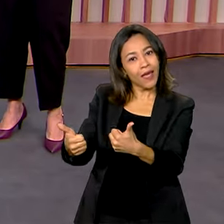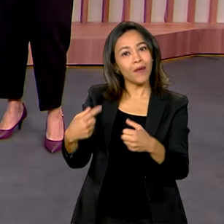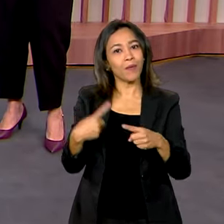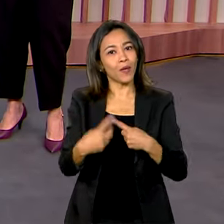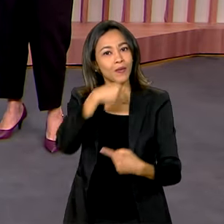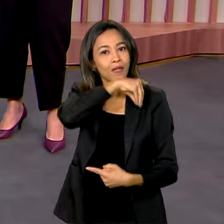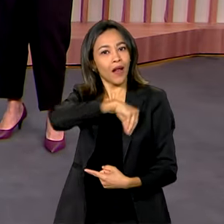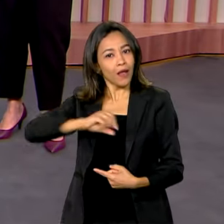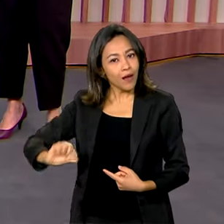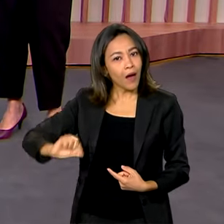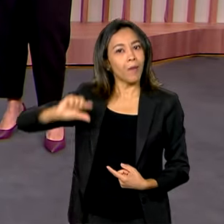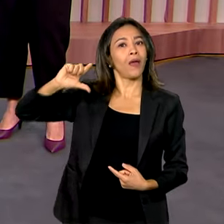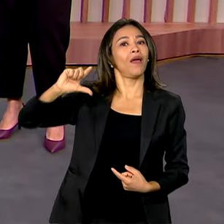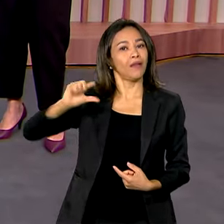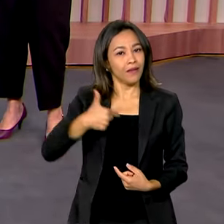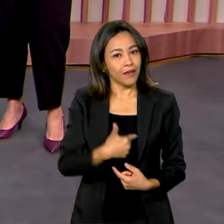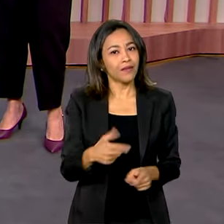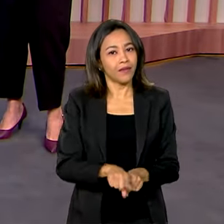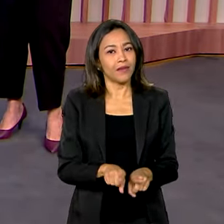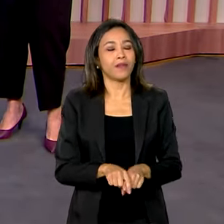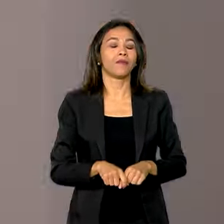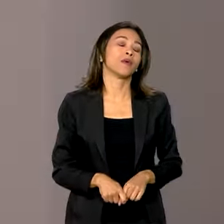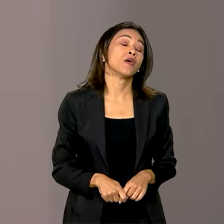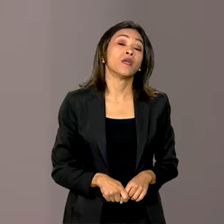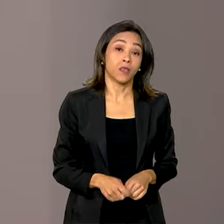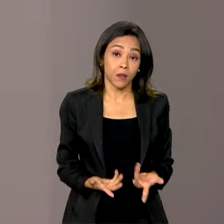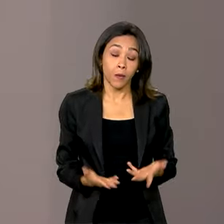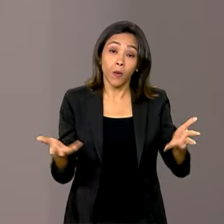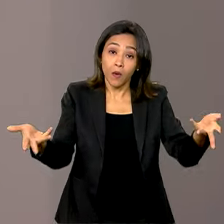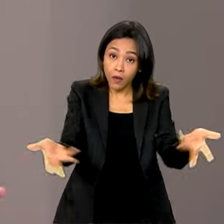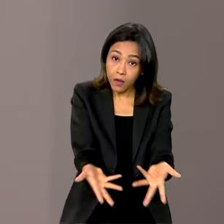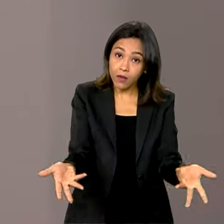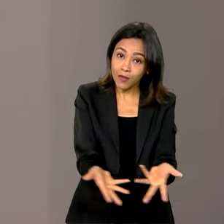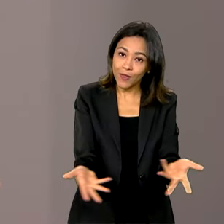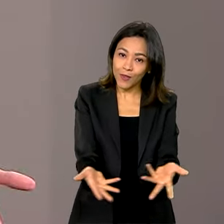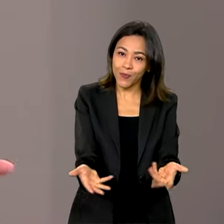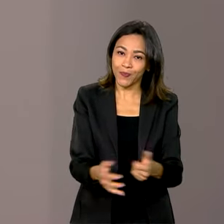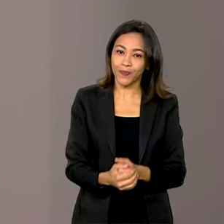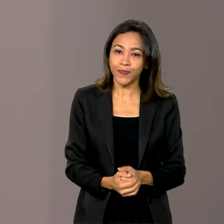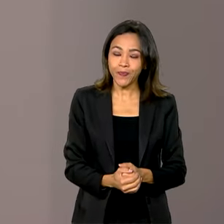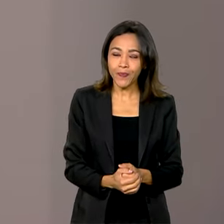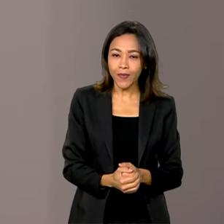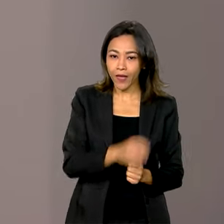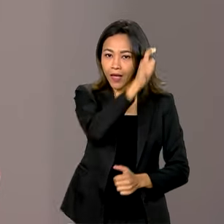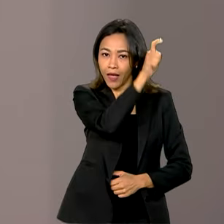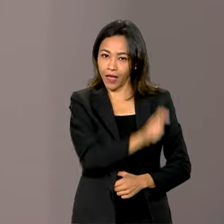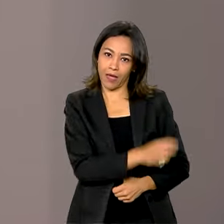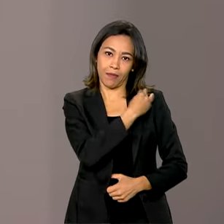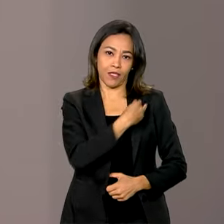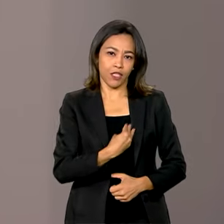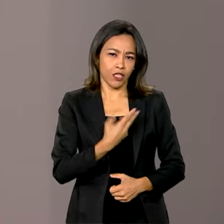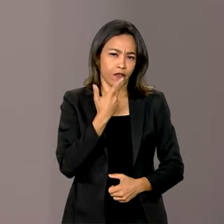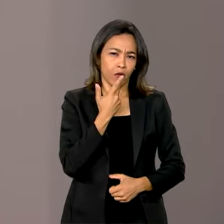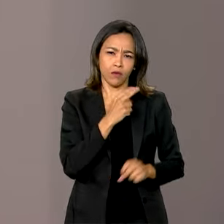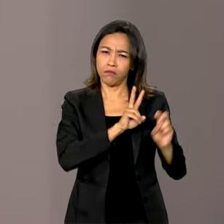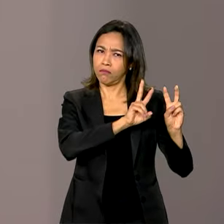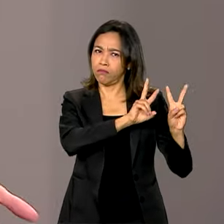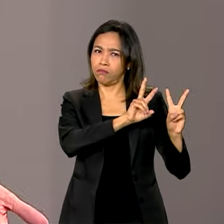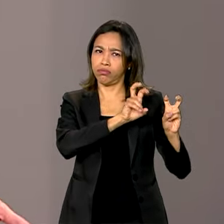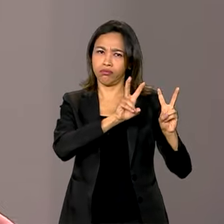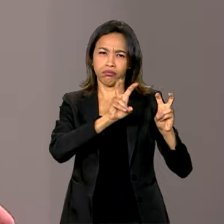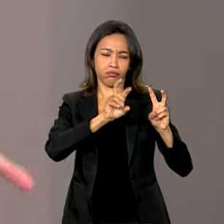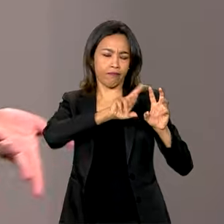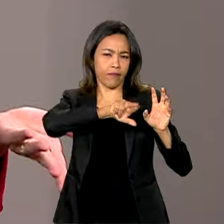renda também aumenta bastante. E hoje o governo, então, a ministra falou sobre muitos assuntos, inclusive,